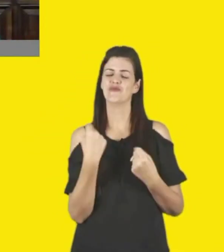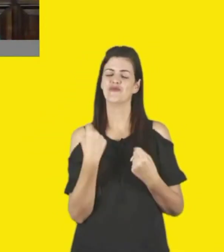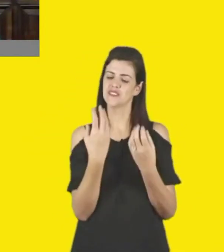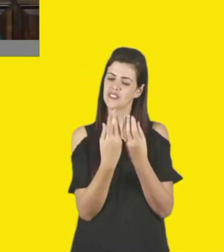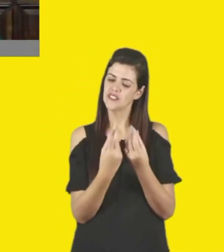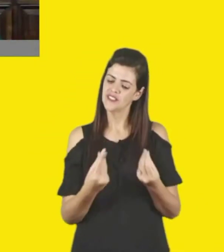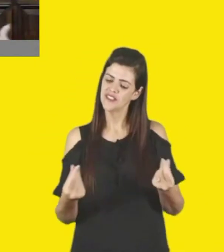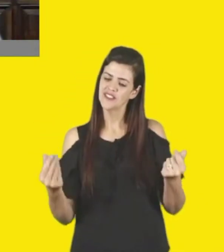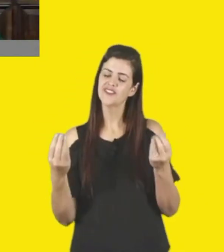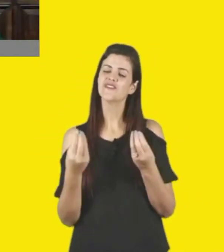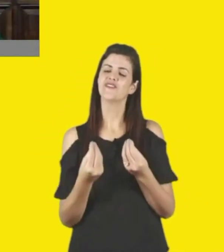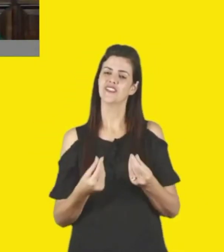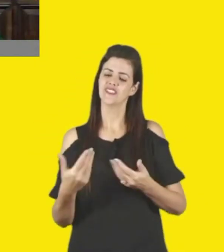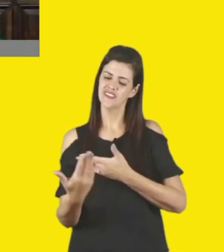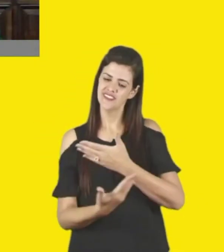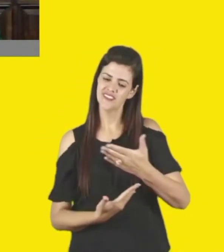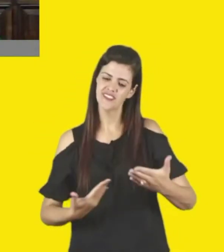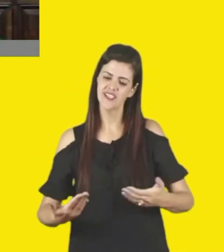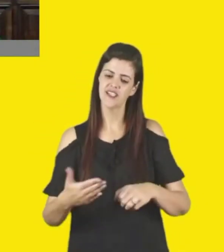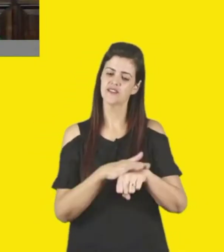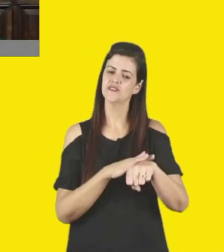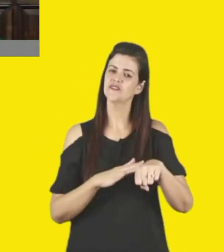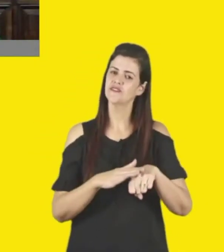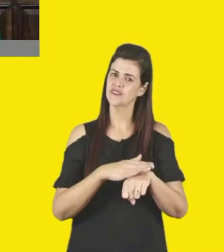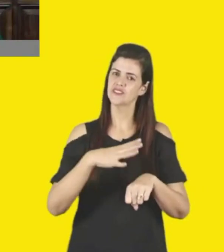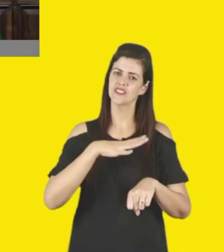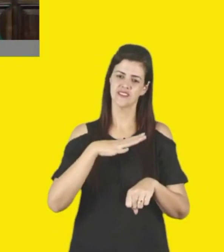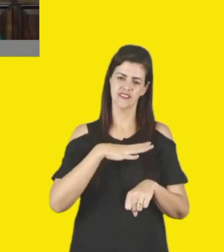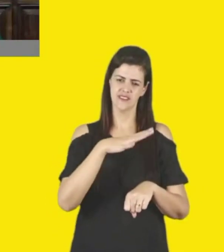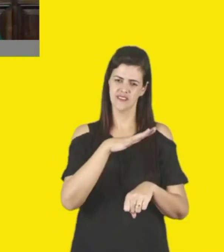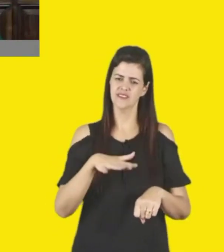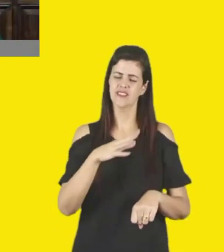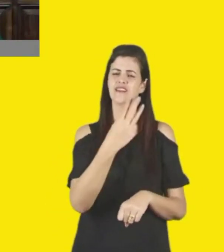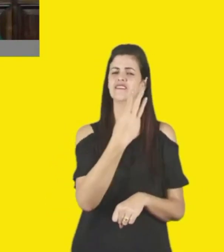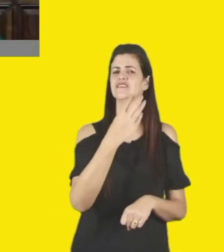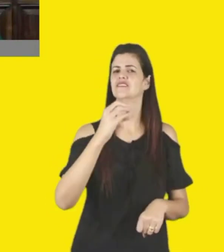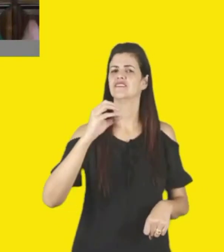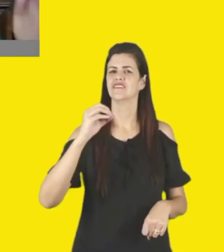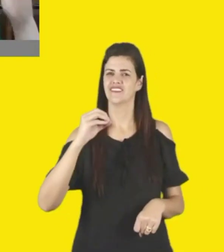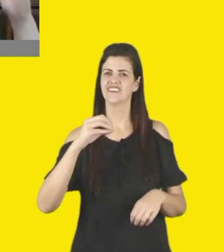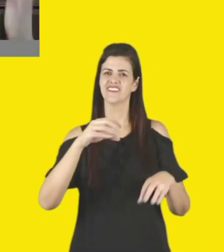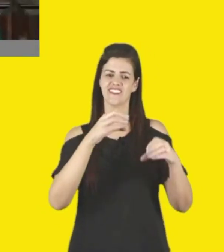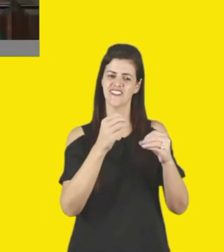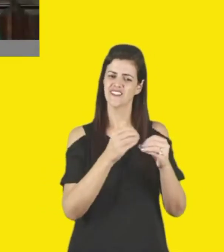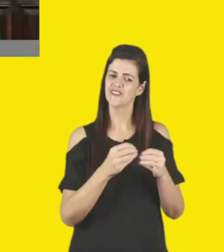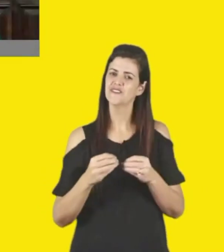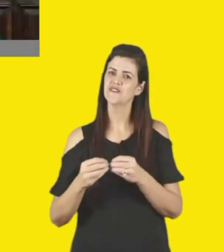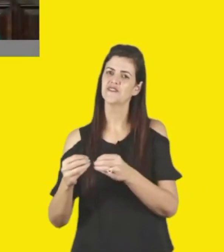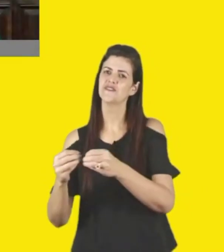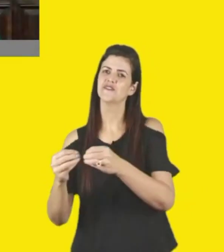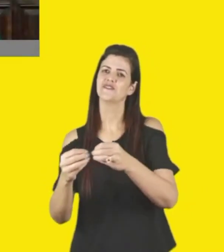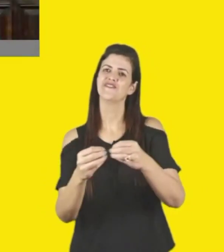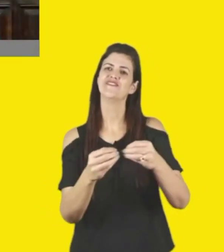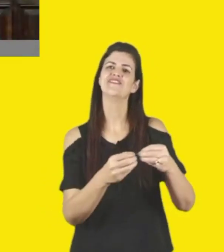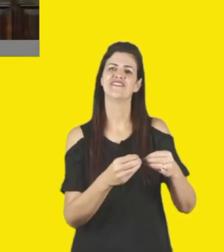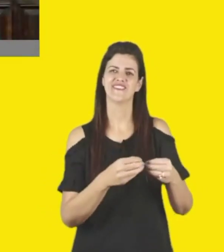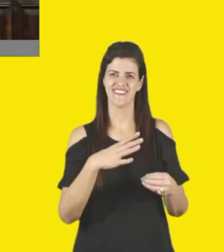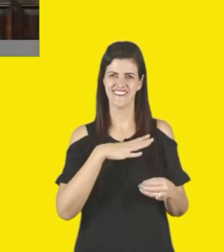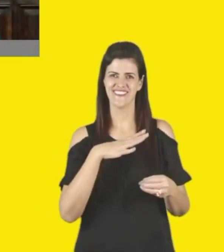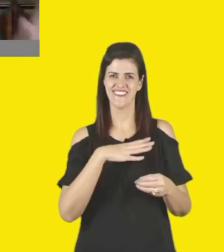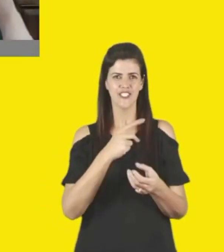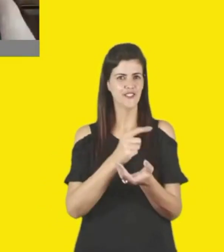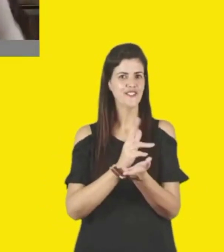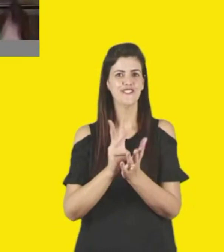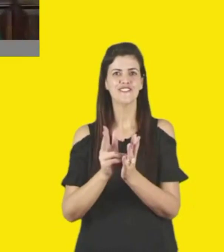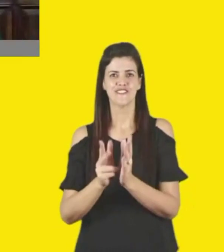levando, para que a gente possa conversar nessas diversas linguagens que a gente está falando, para os diversos públicos, né, sempre